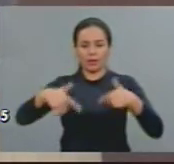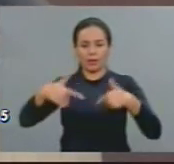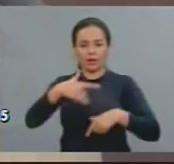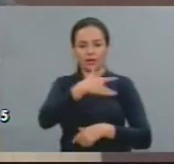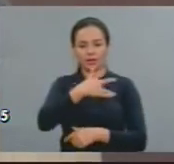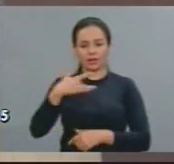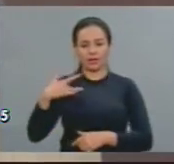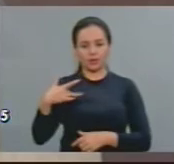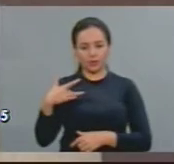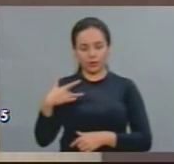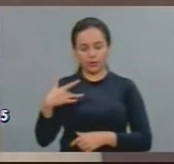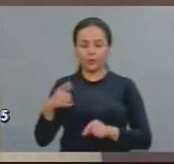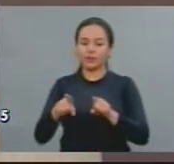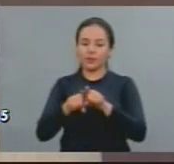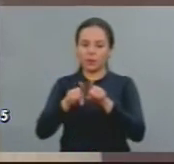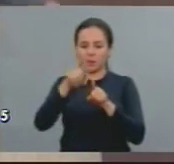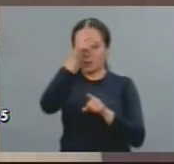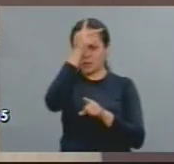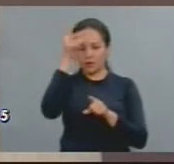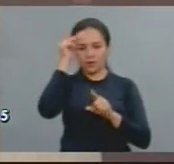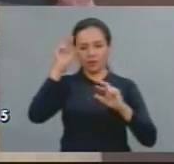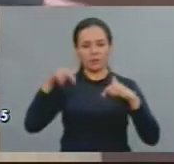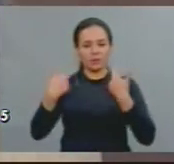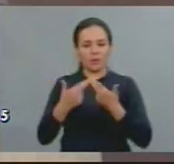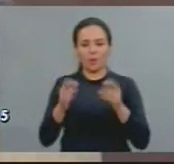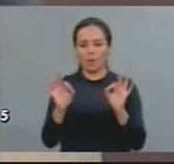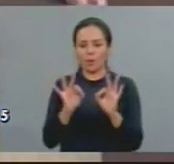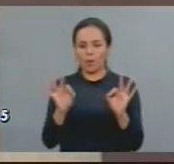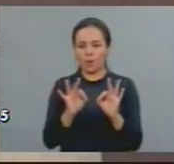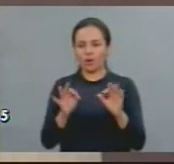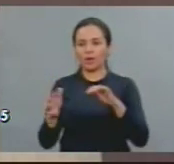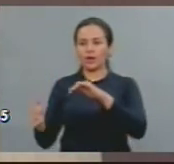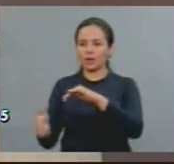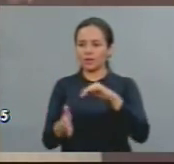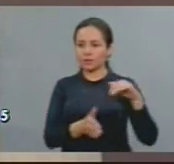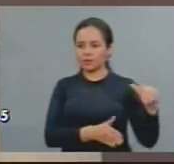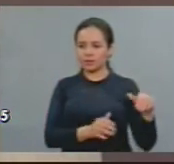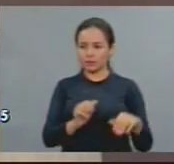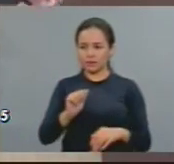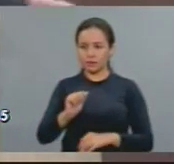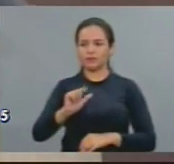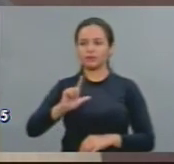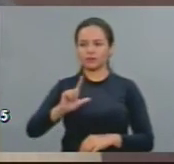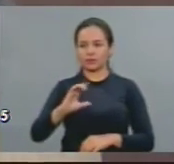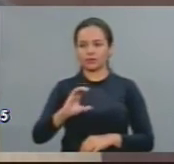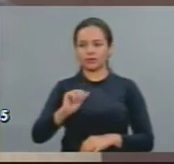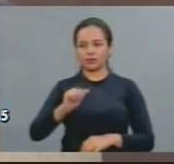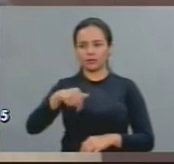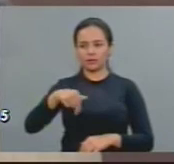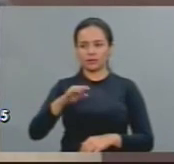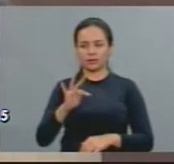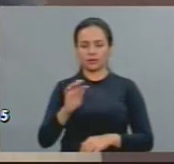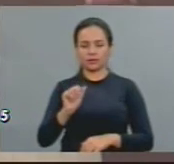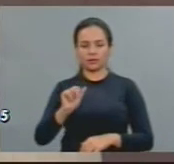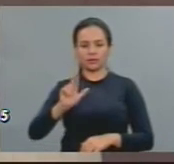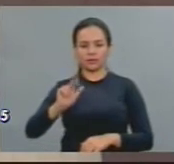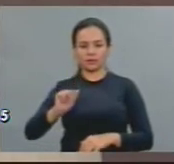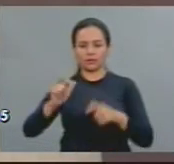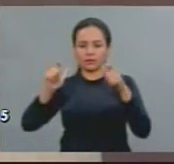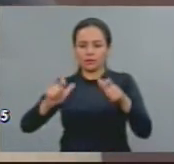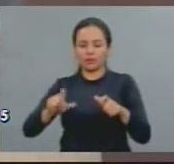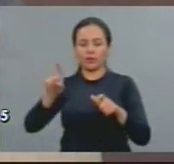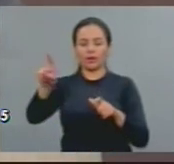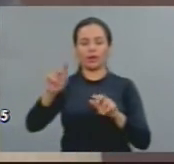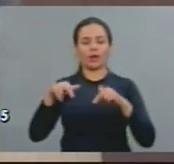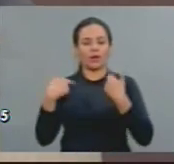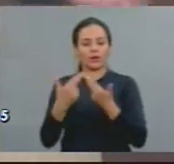prefeito não recebe aqueles servidores. Alcântaras, uma greve heroica, lutadora daqueles servidores, foi para